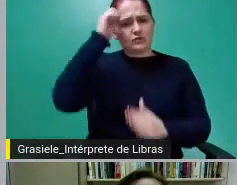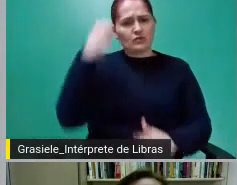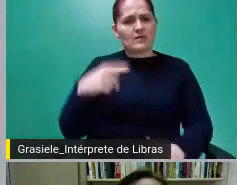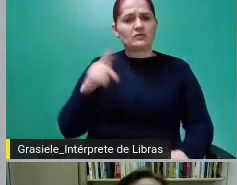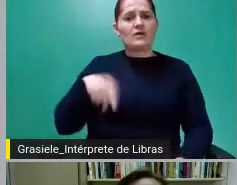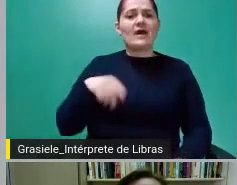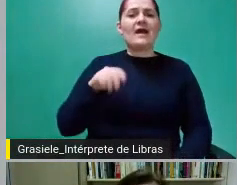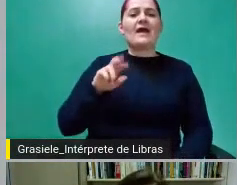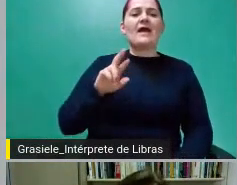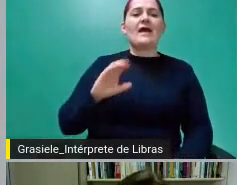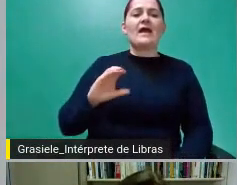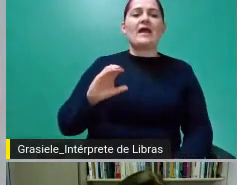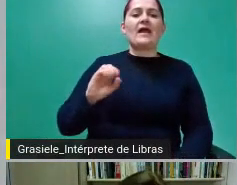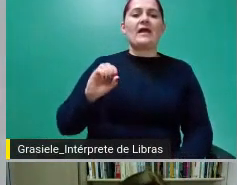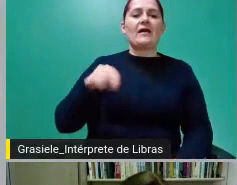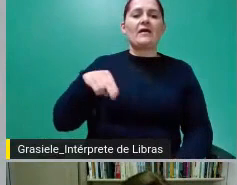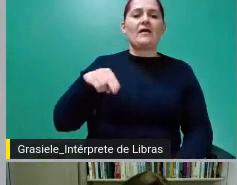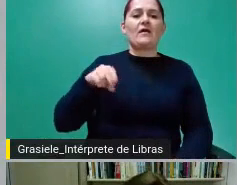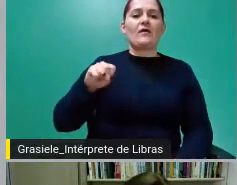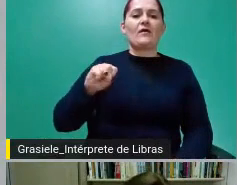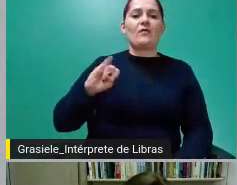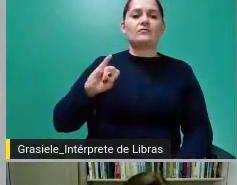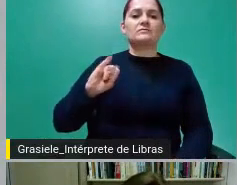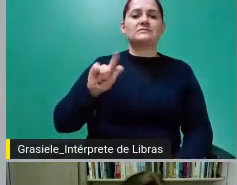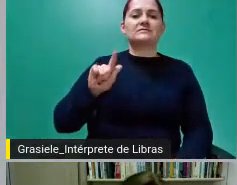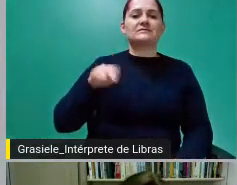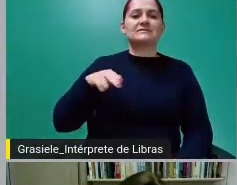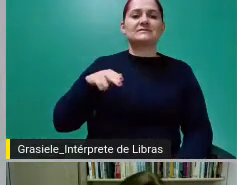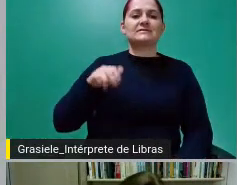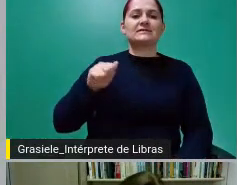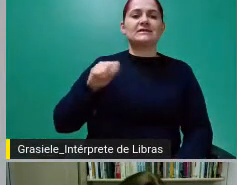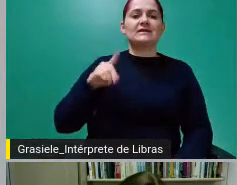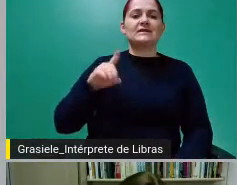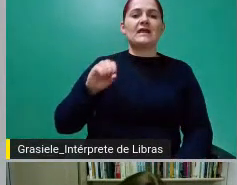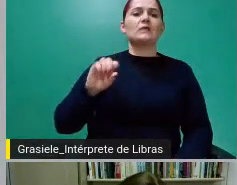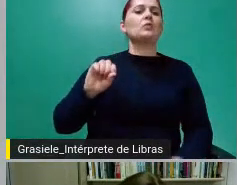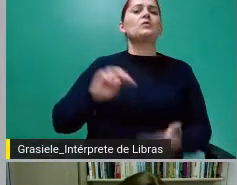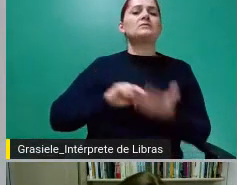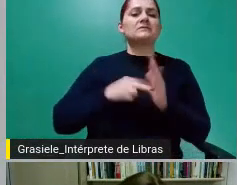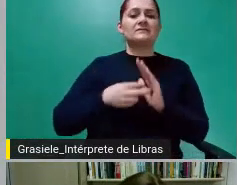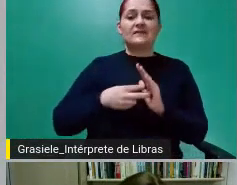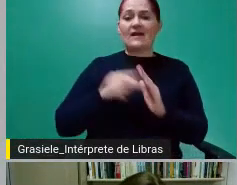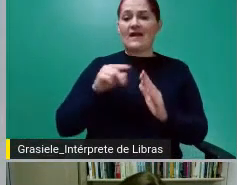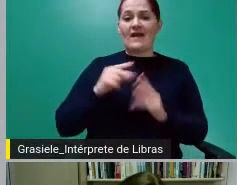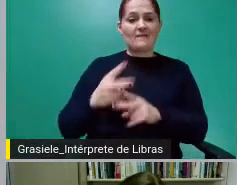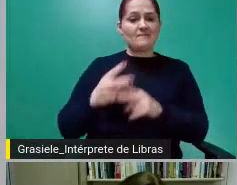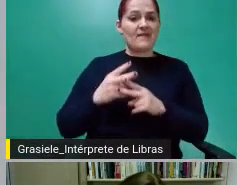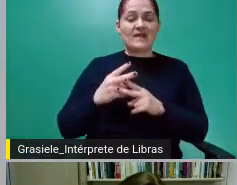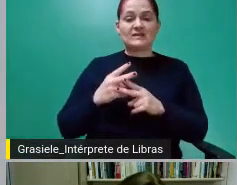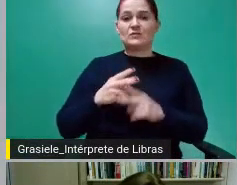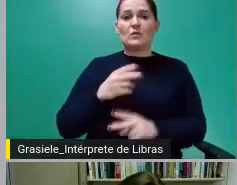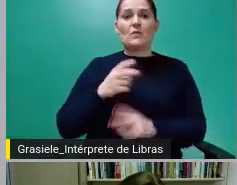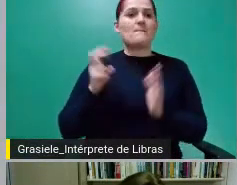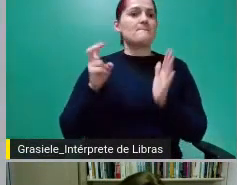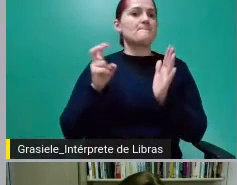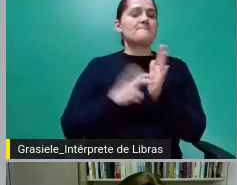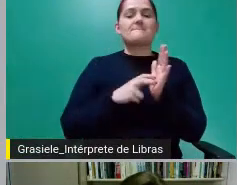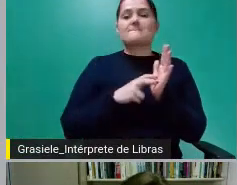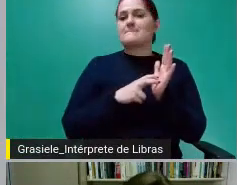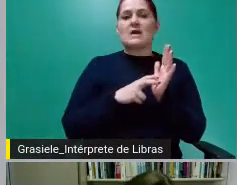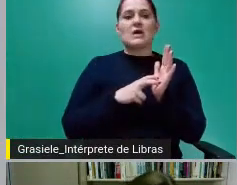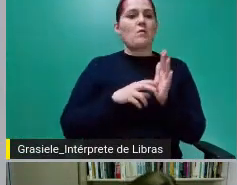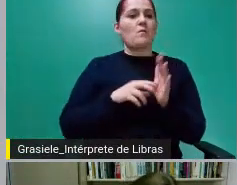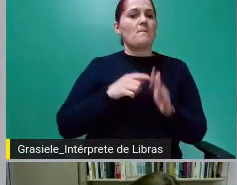o tipo de empréstimo preferido dos bancos. Por quê? O banco não vai nem esperar